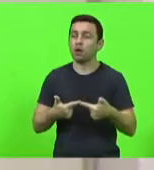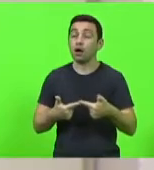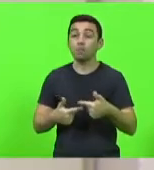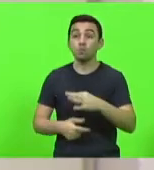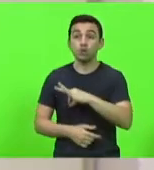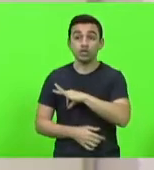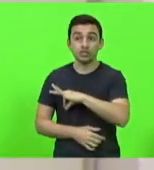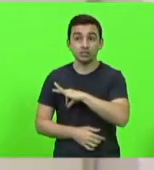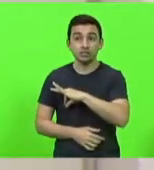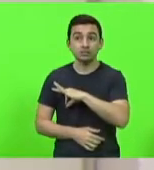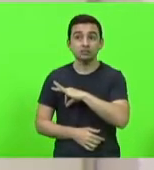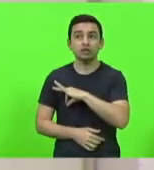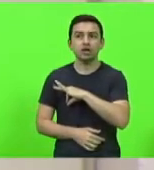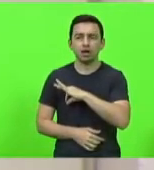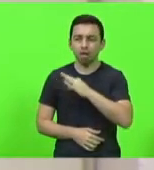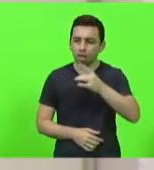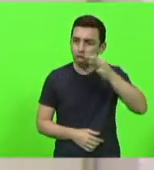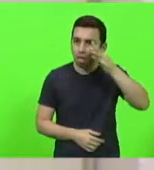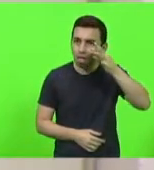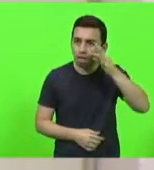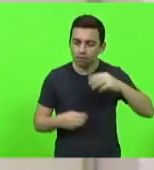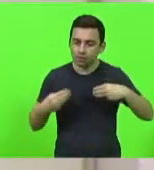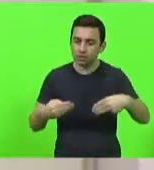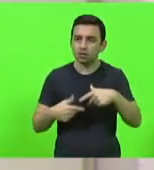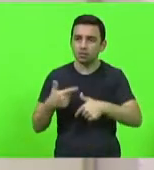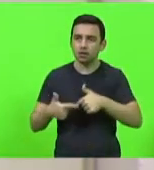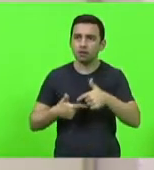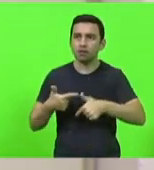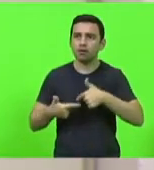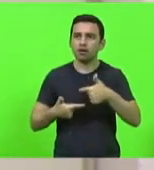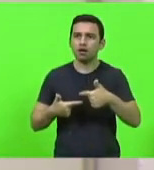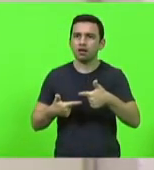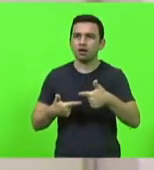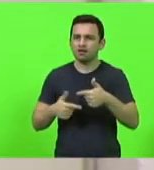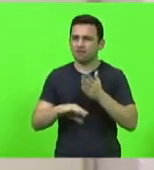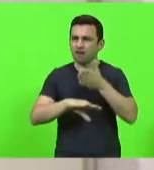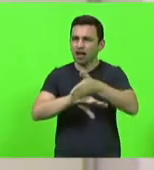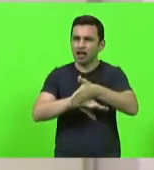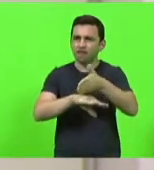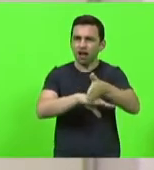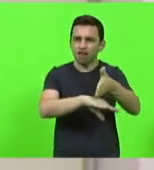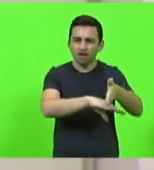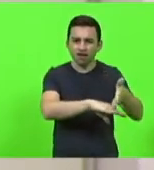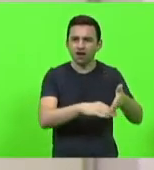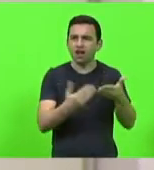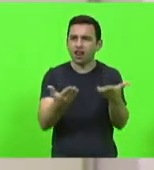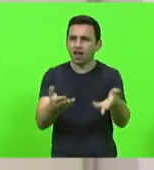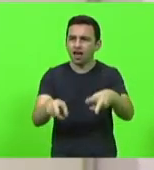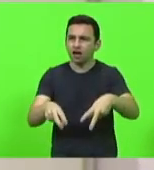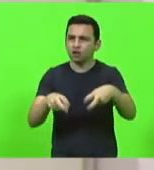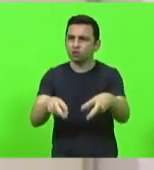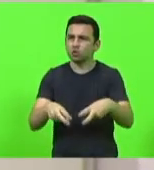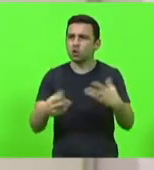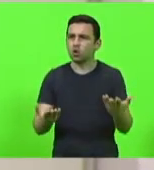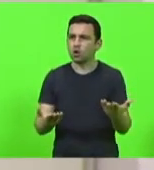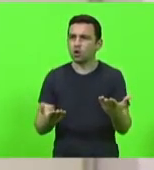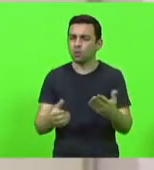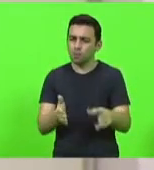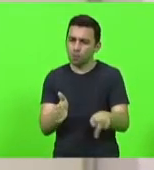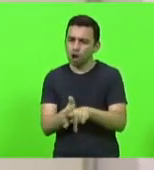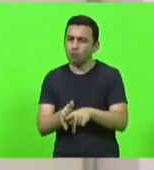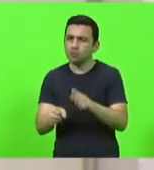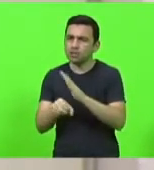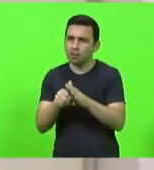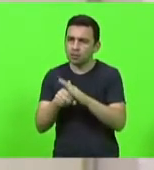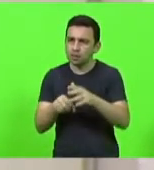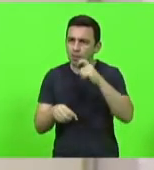acompanhando o Ministério do Trabalho, batendo na porta dos agricultores de cebola, dos